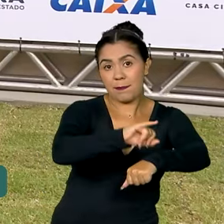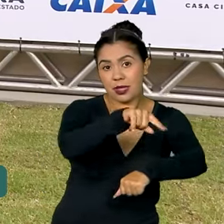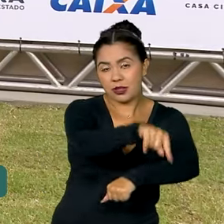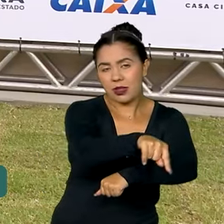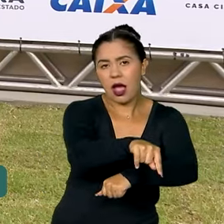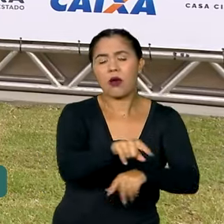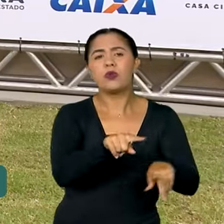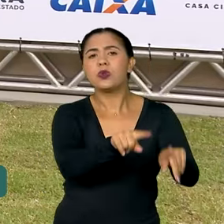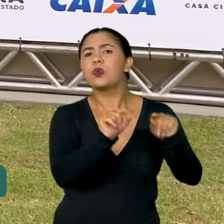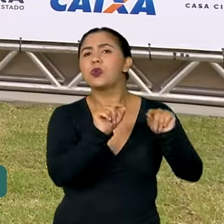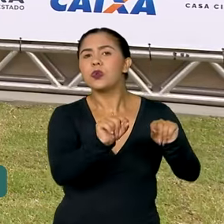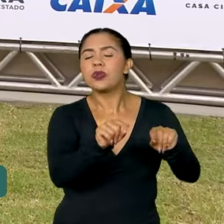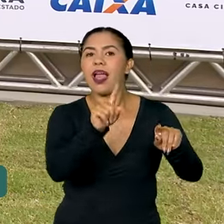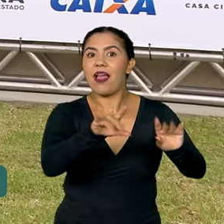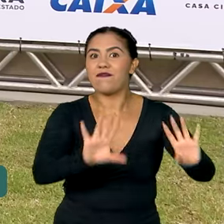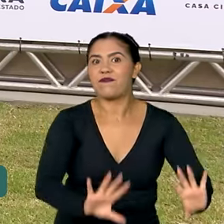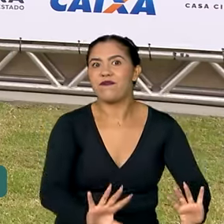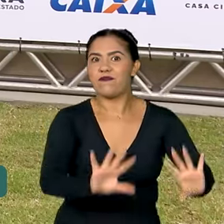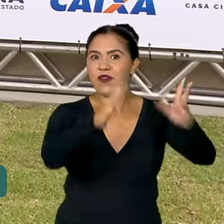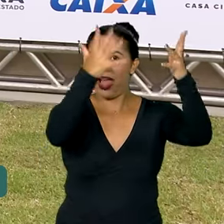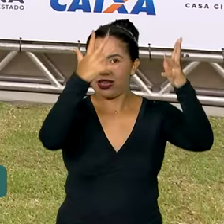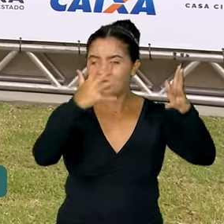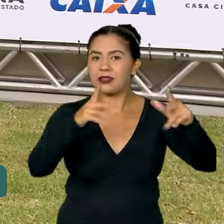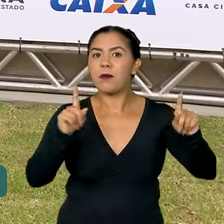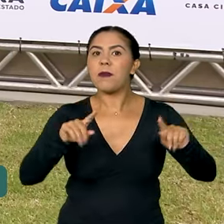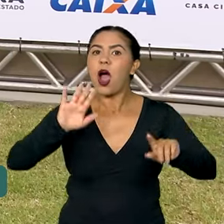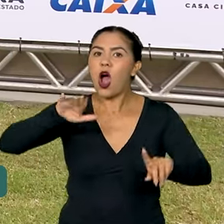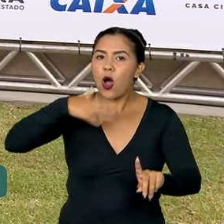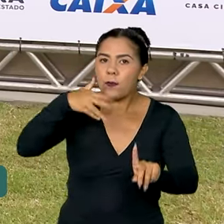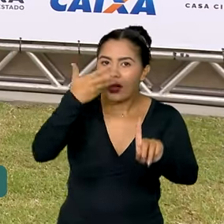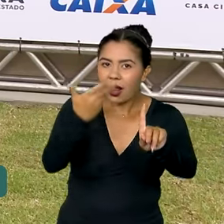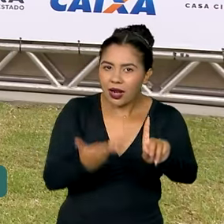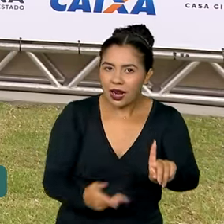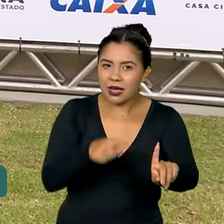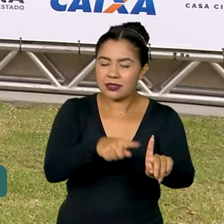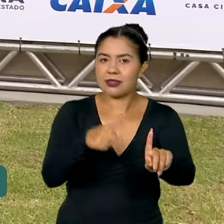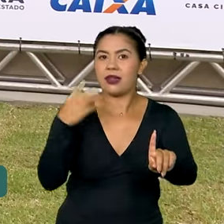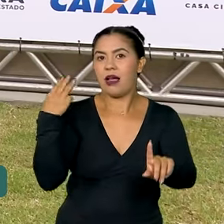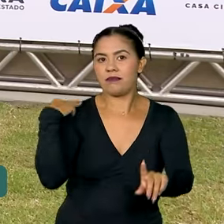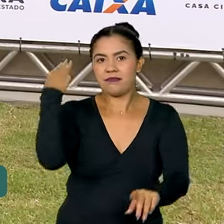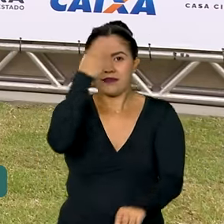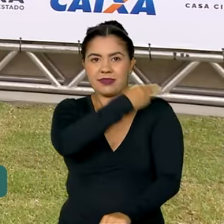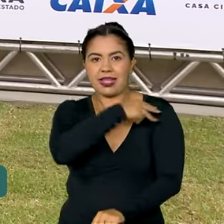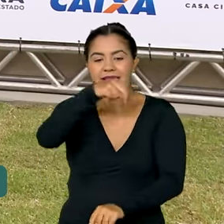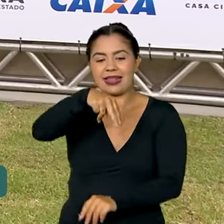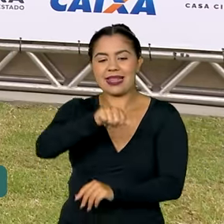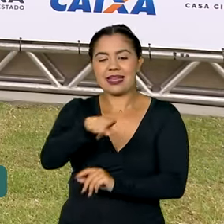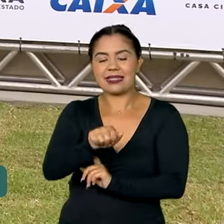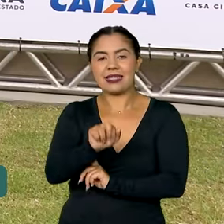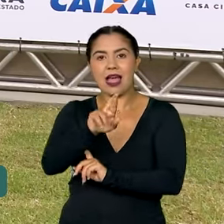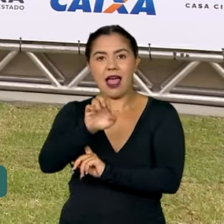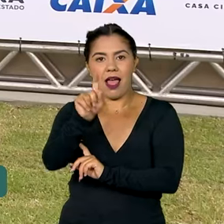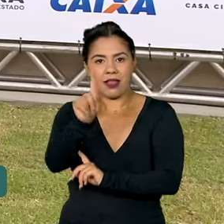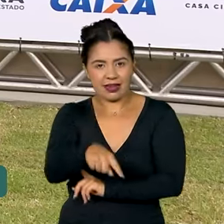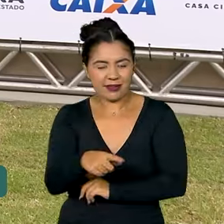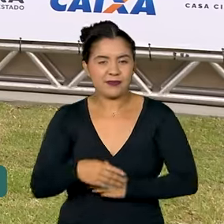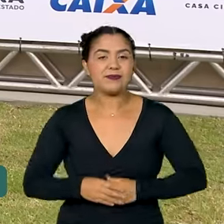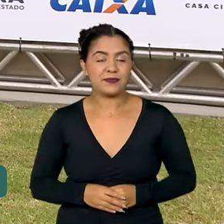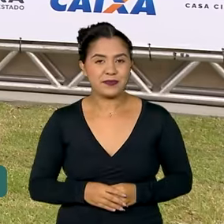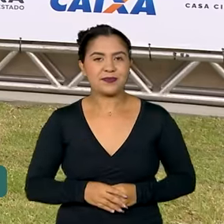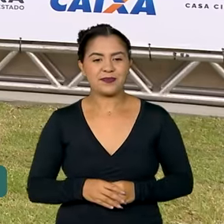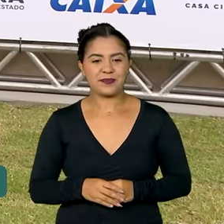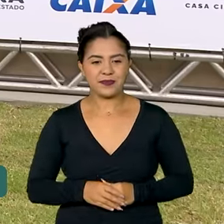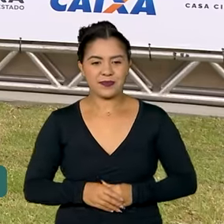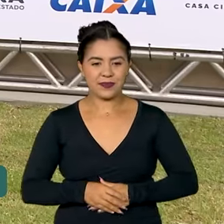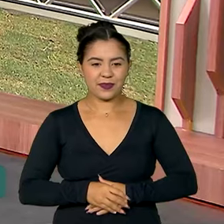faz parte das festividades em homenagem à Nossa Senhora de Nazaré, padroeira do Pará. Vanessa, volto com